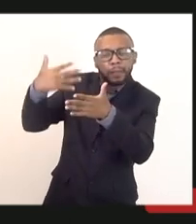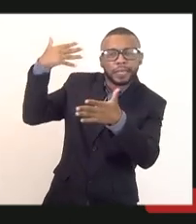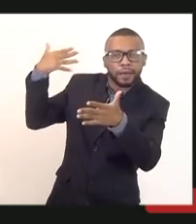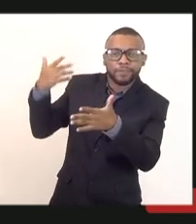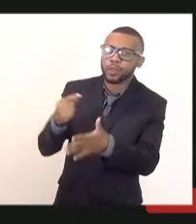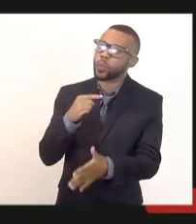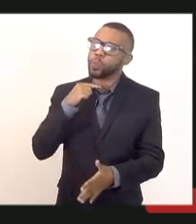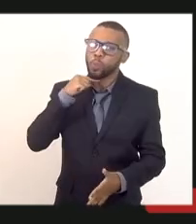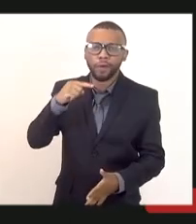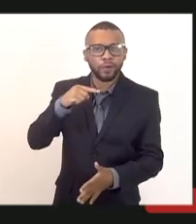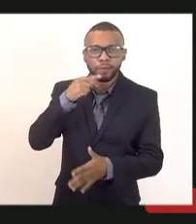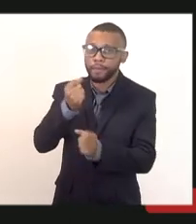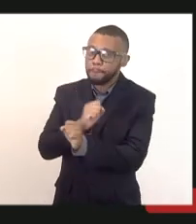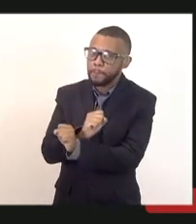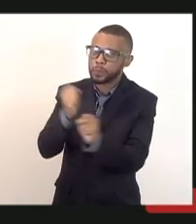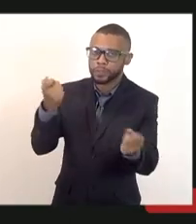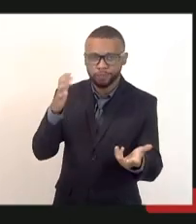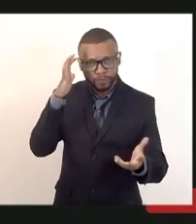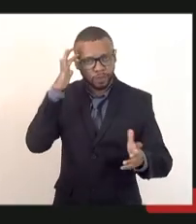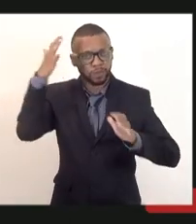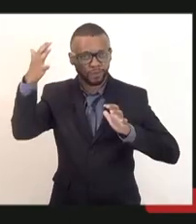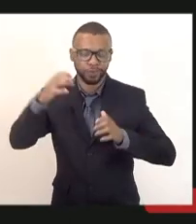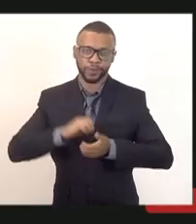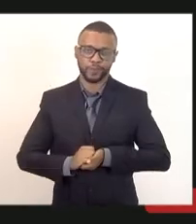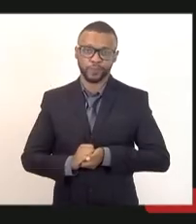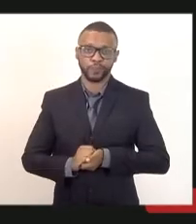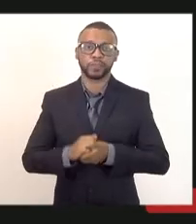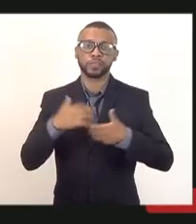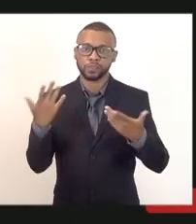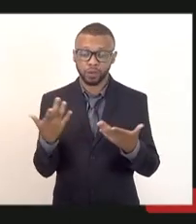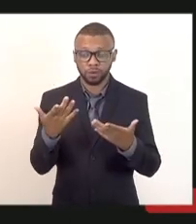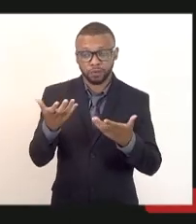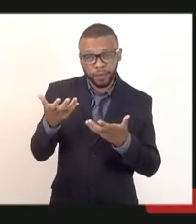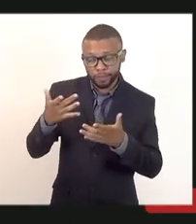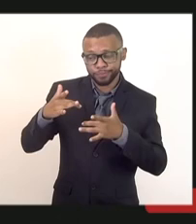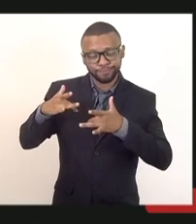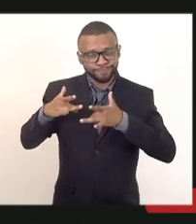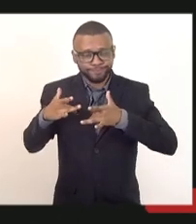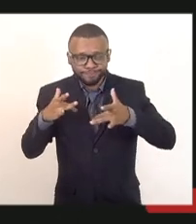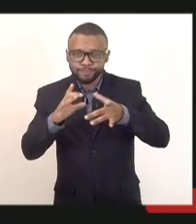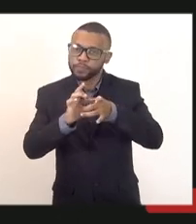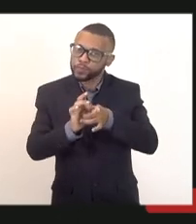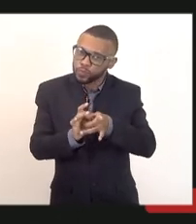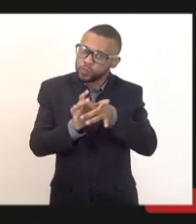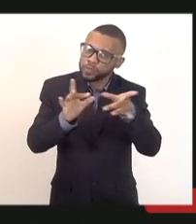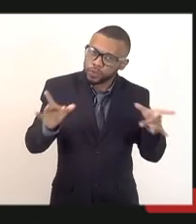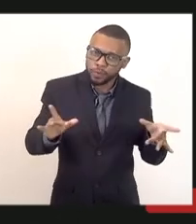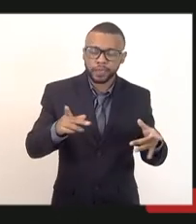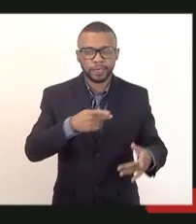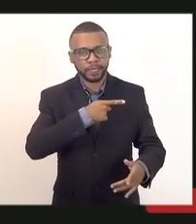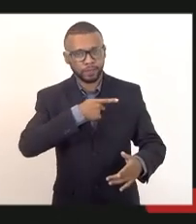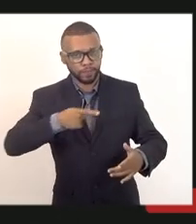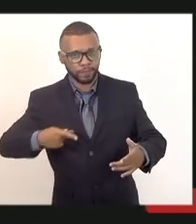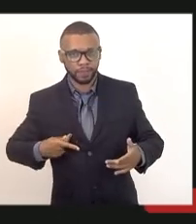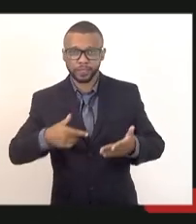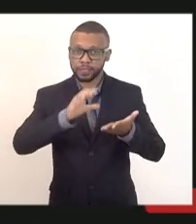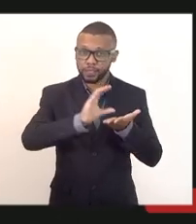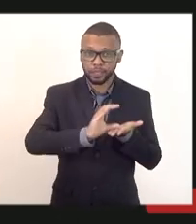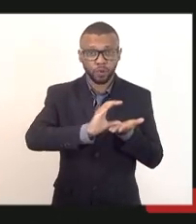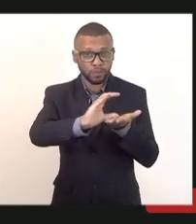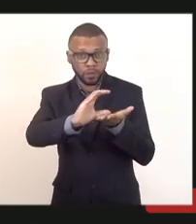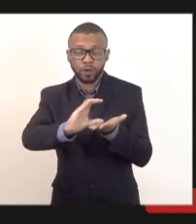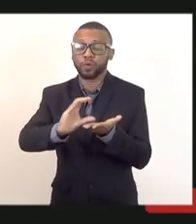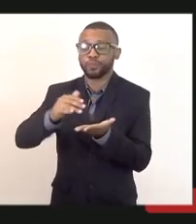resolvidos. então eu me coloco aqui à disposição, à disposição do presidente, da comissão, do nosso